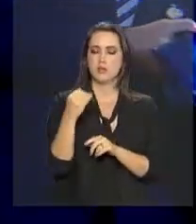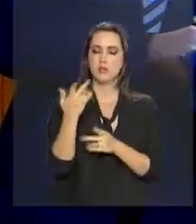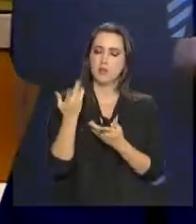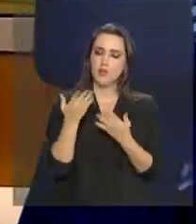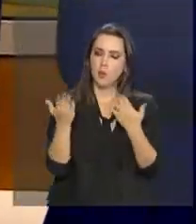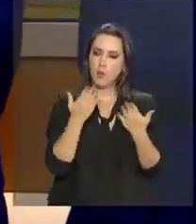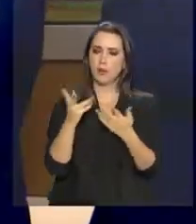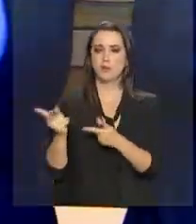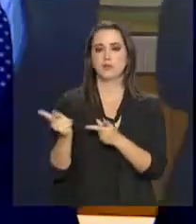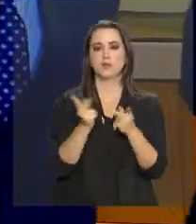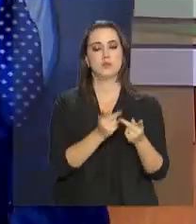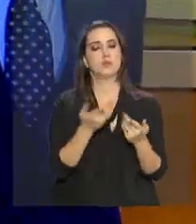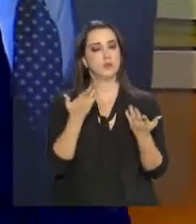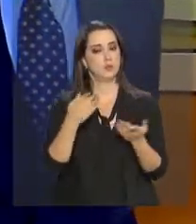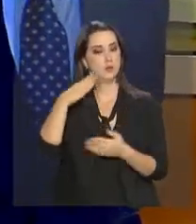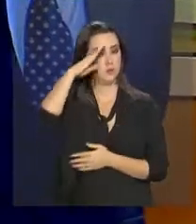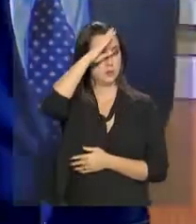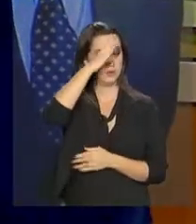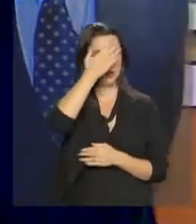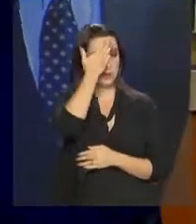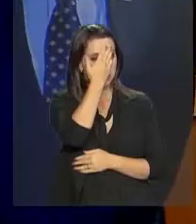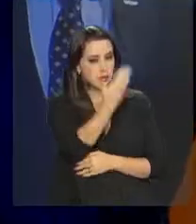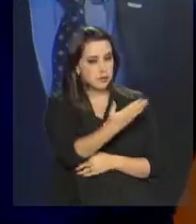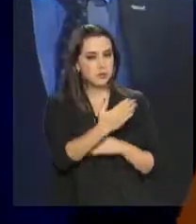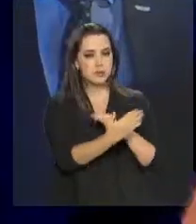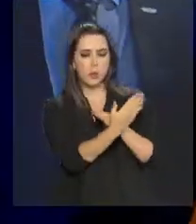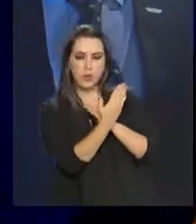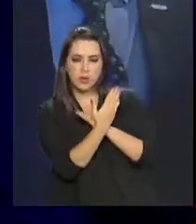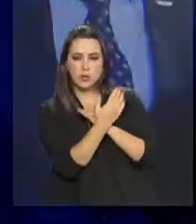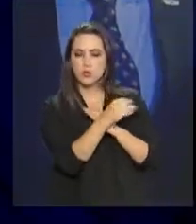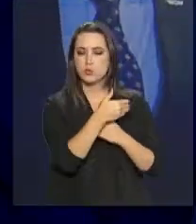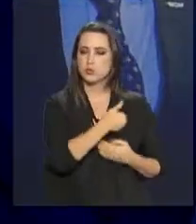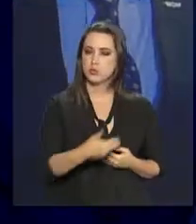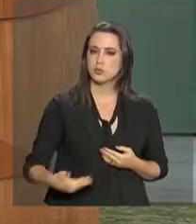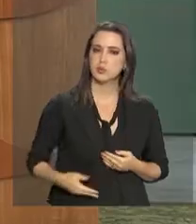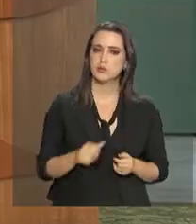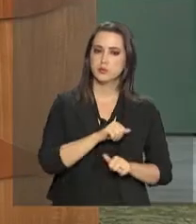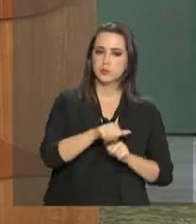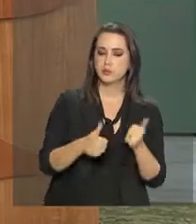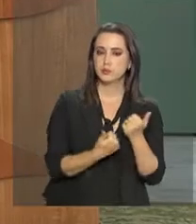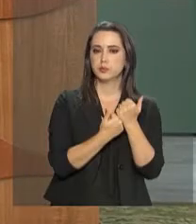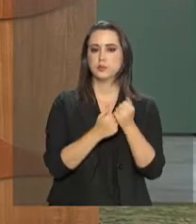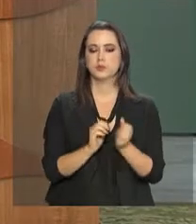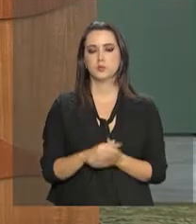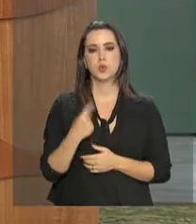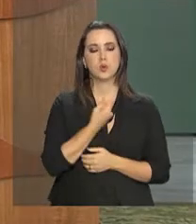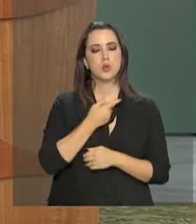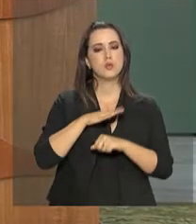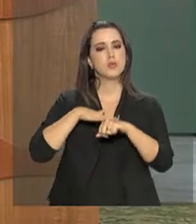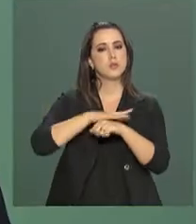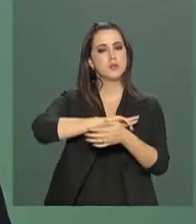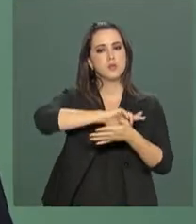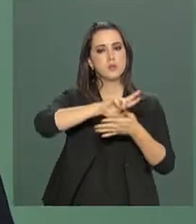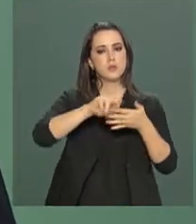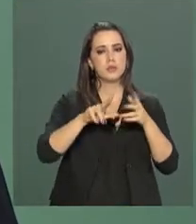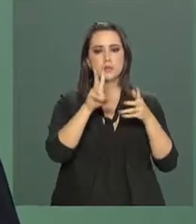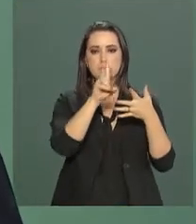visita. Bolsonaro agradeceu a colaboração do atual governo para a transição. Conversamos sobre vários assuntos,